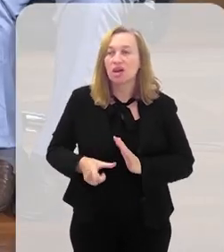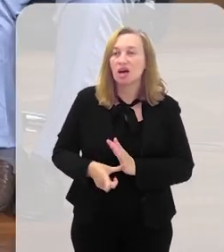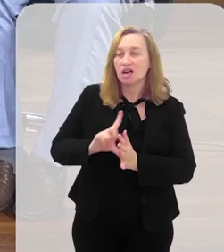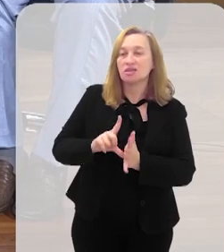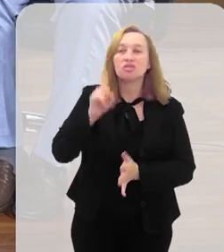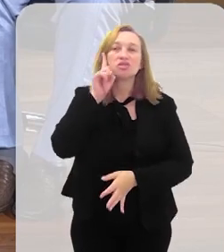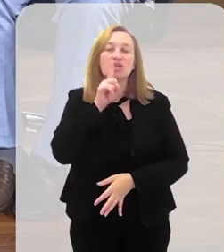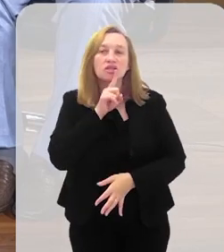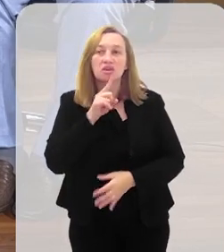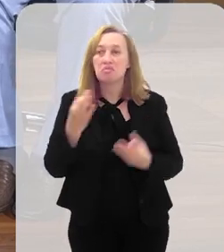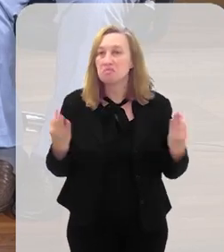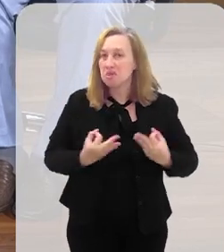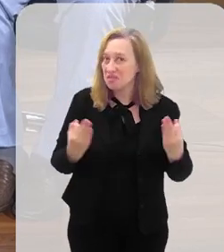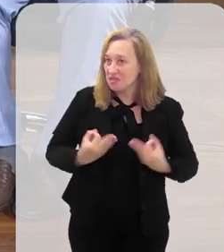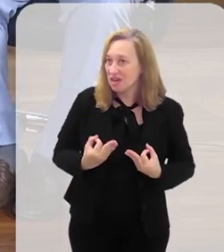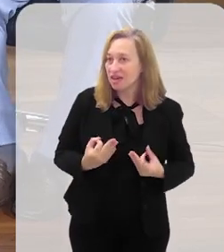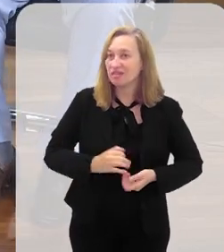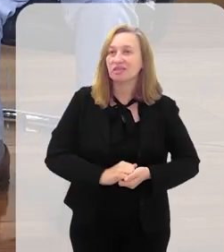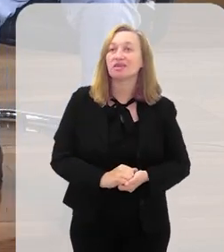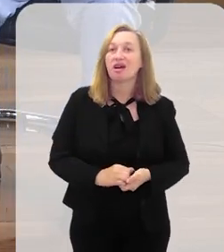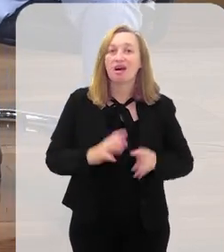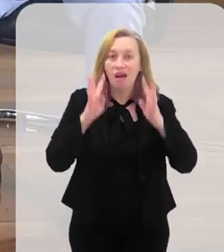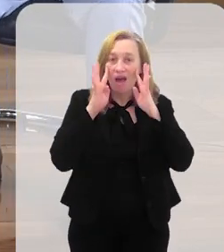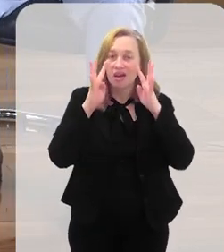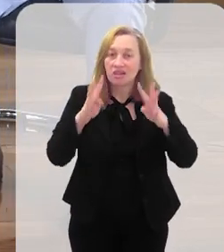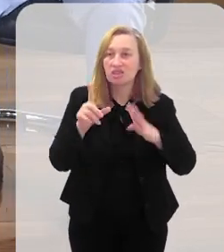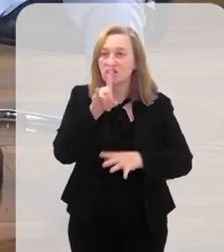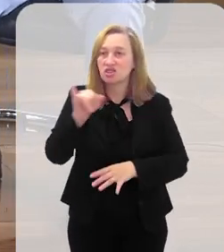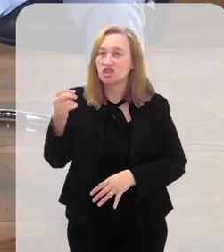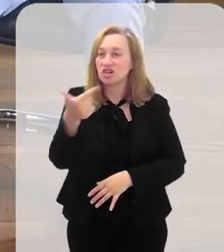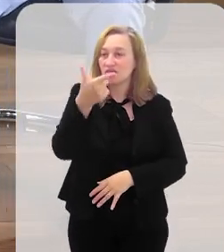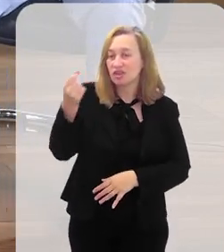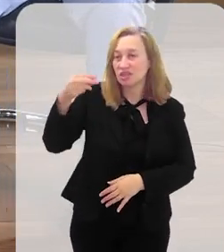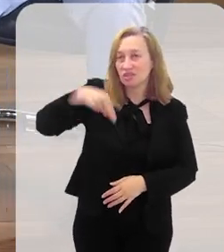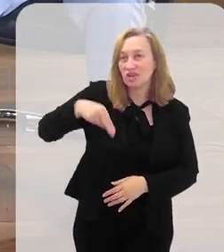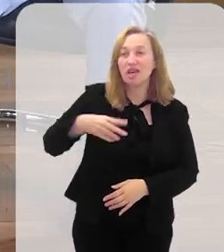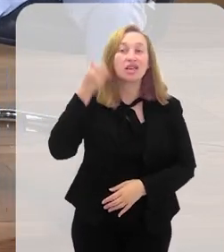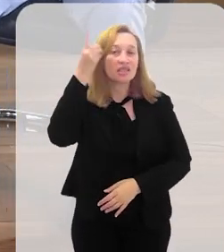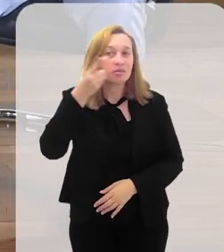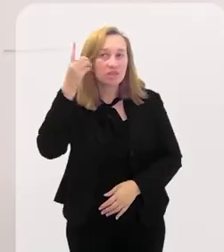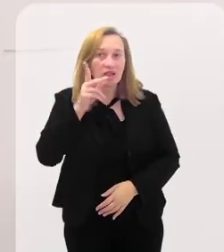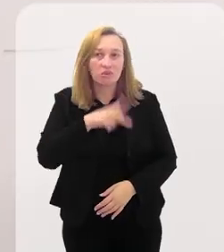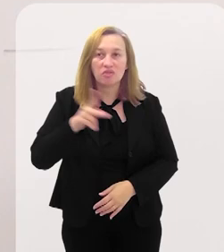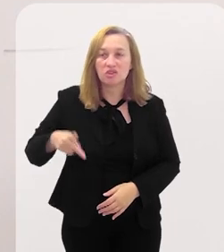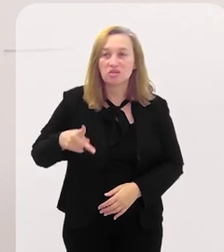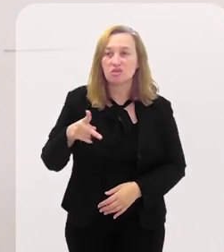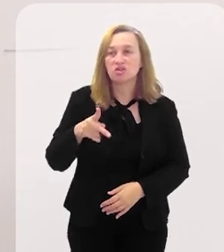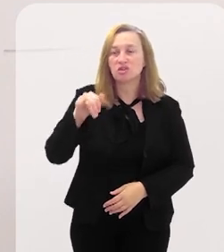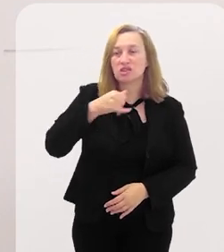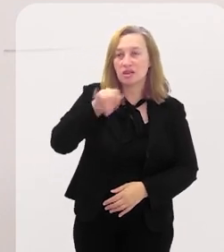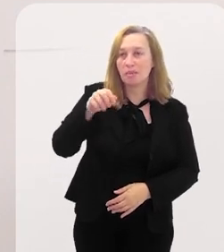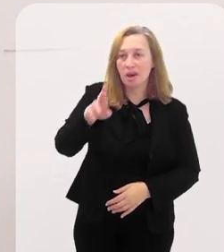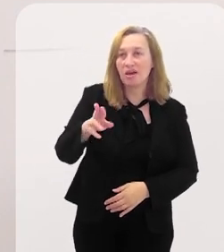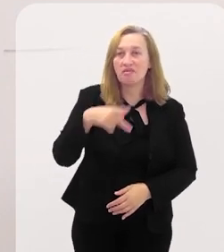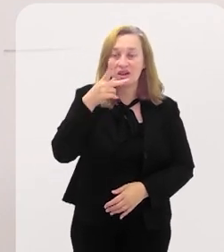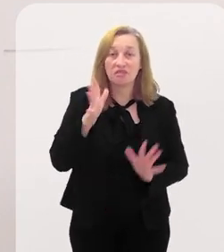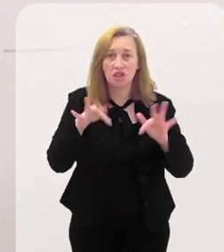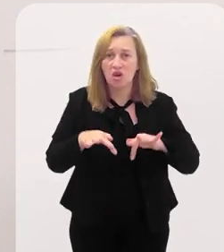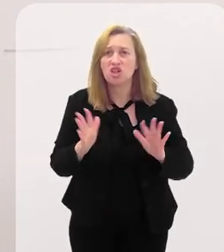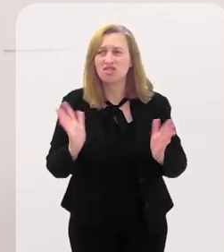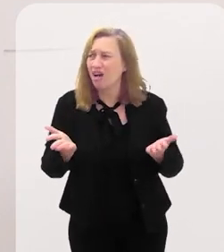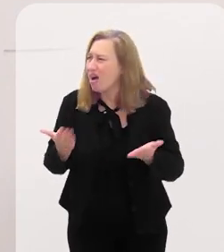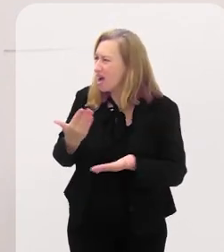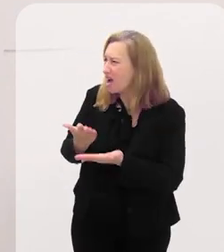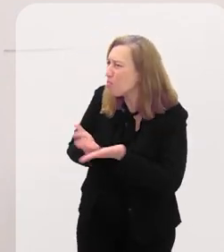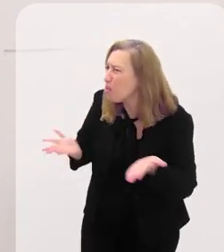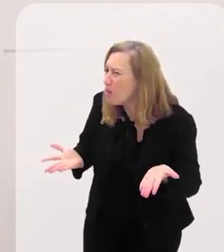dos Estados Unidos. Excelente, fiquemos todos atentos dia 20 de novembro. Deputado, professor José Massa, suas considerações finais. Já acabou?